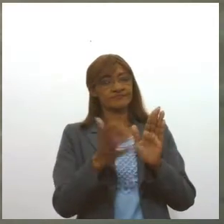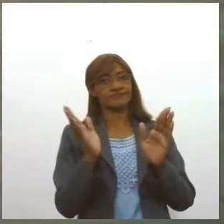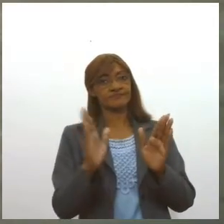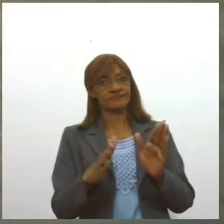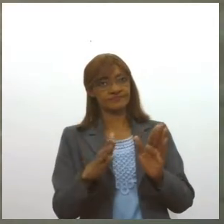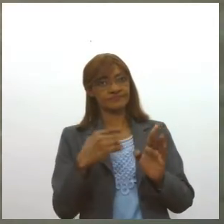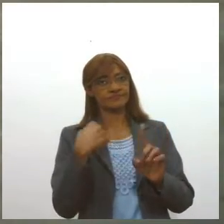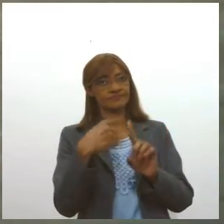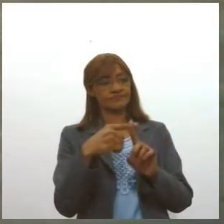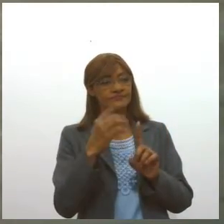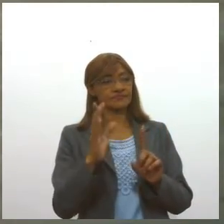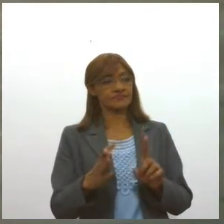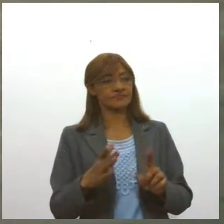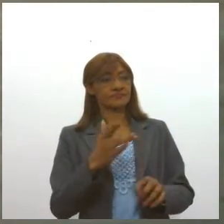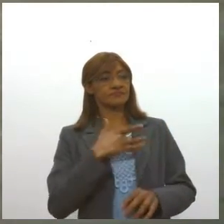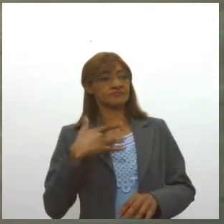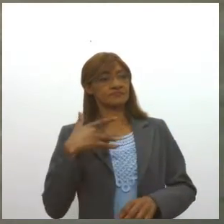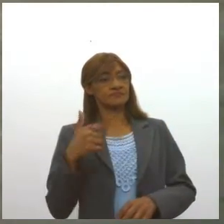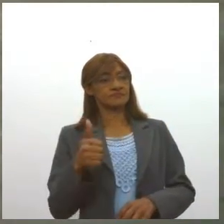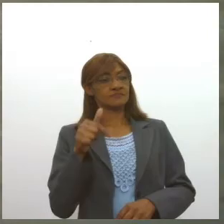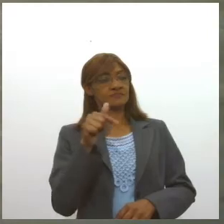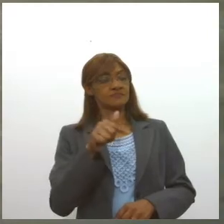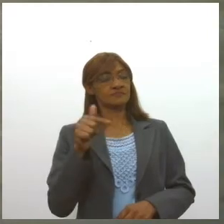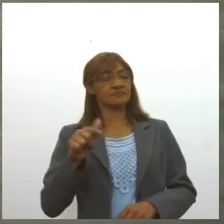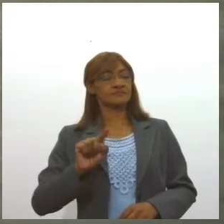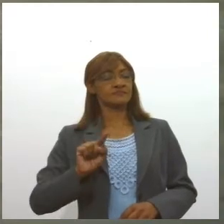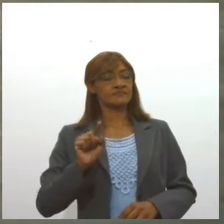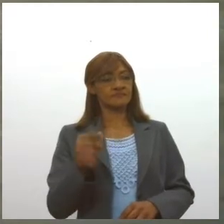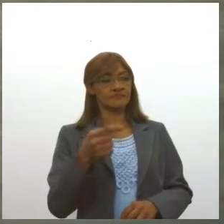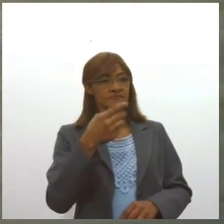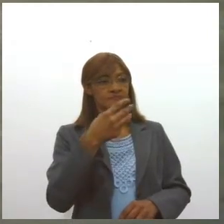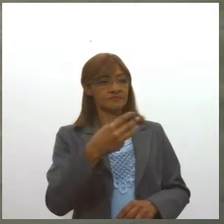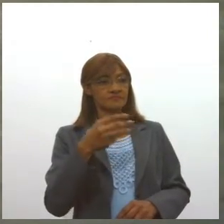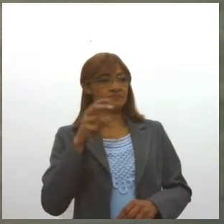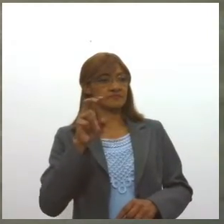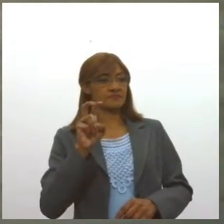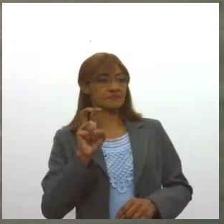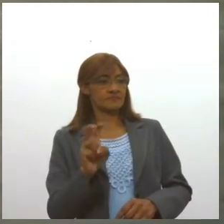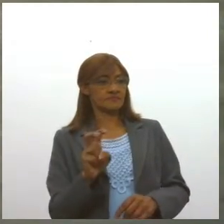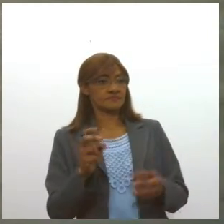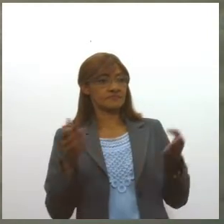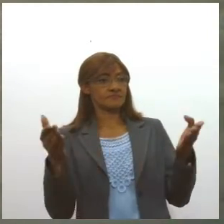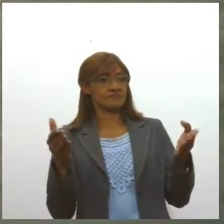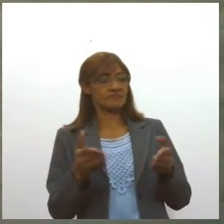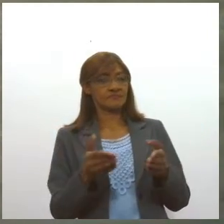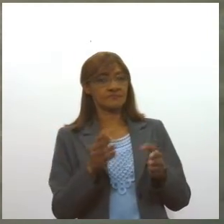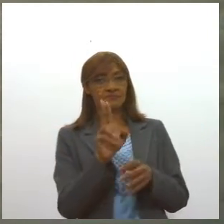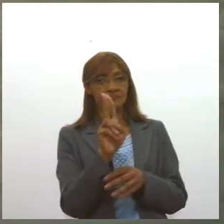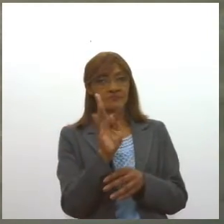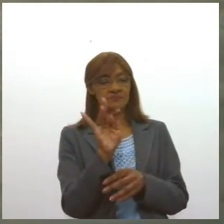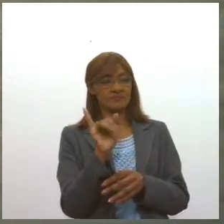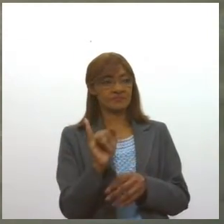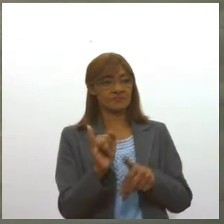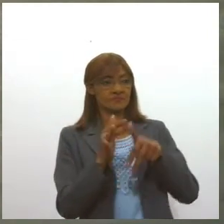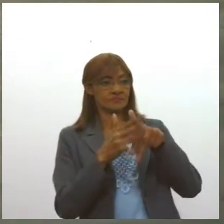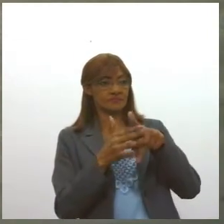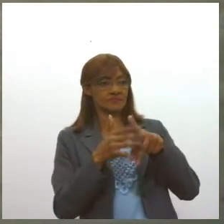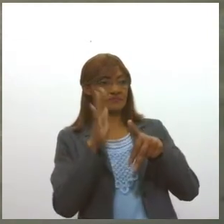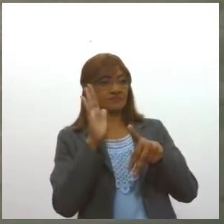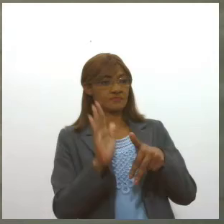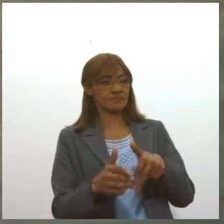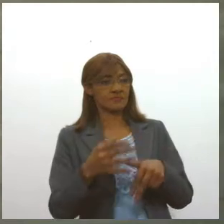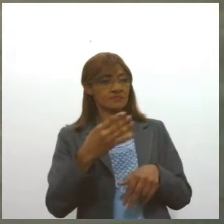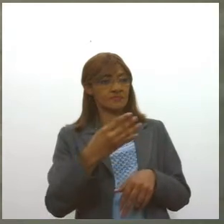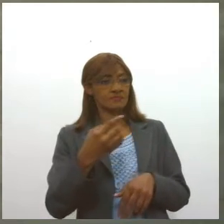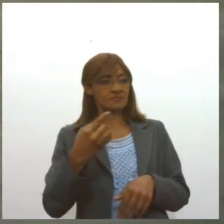de recuperados, Valquira, de 77 mil e 35. A ocupação de leitos da UTI corresponde à rede pública de 41